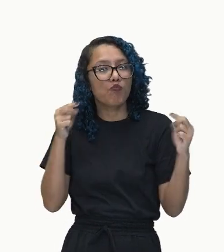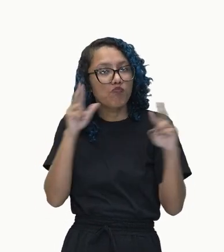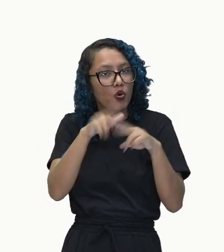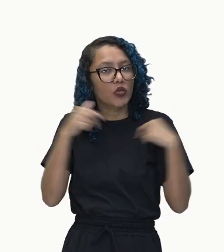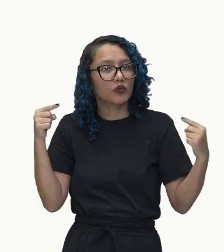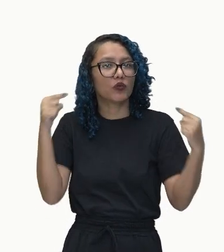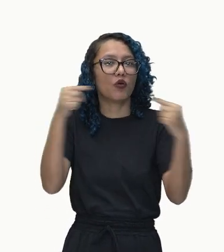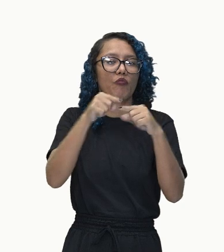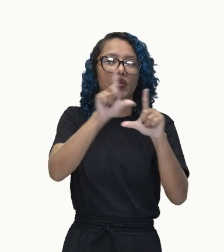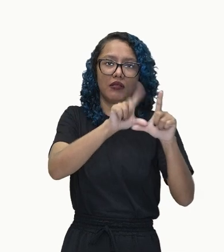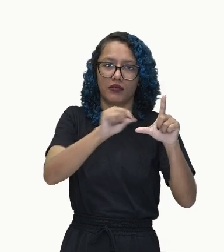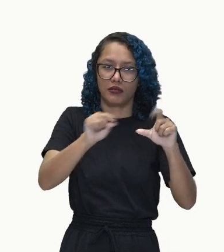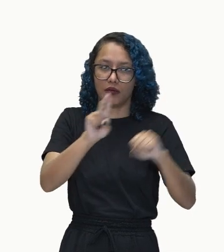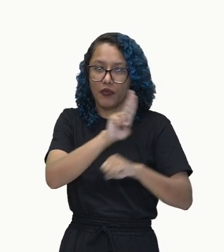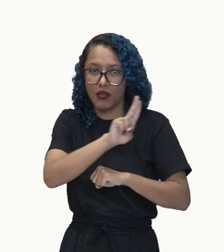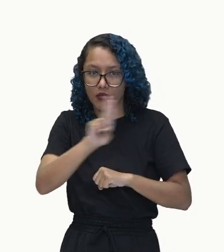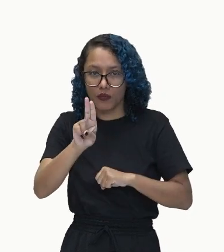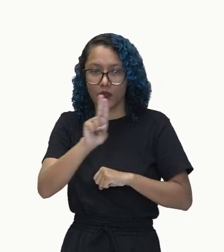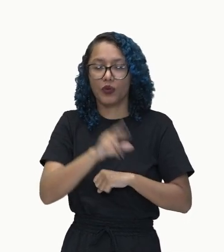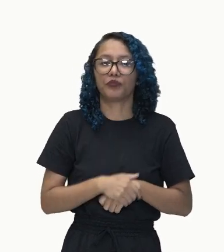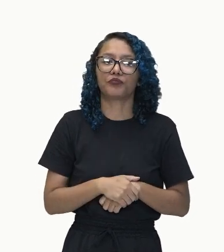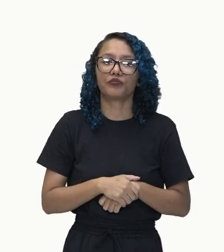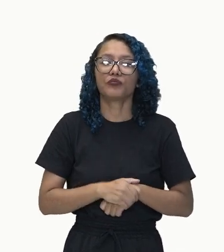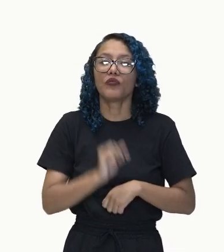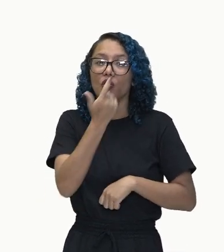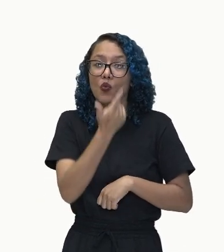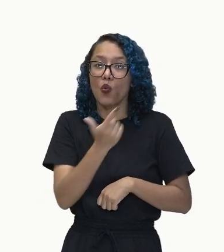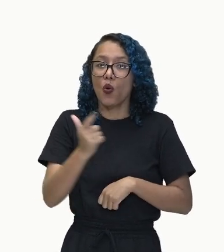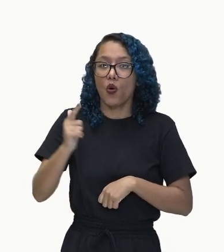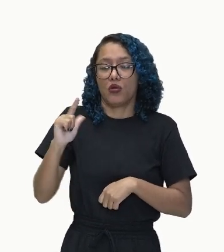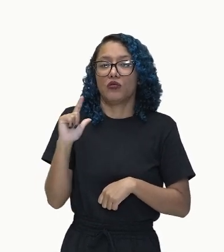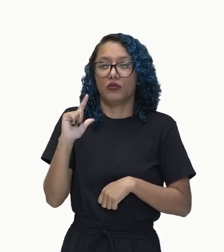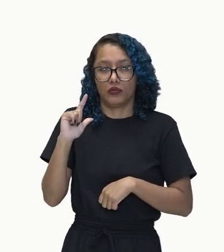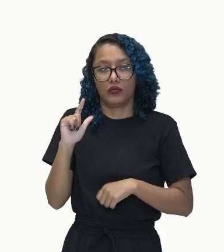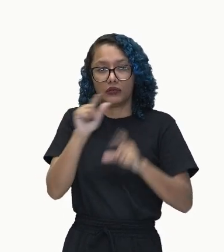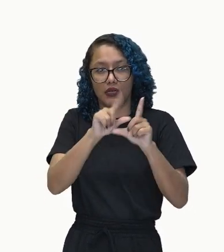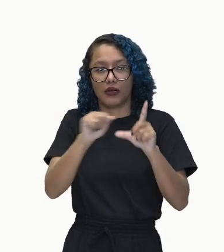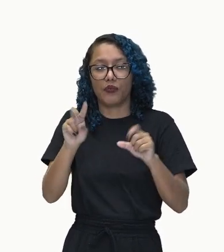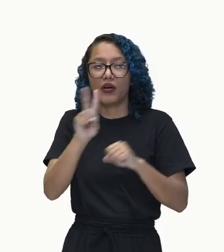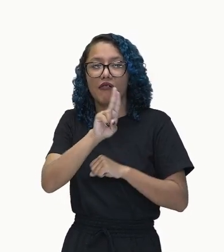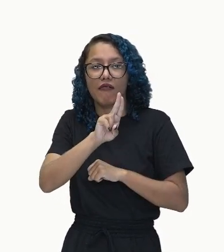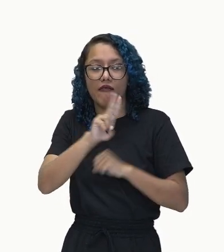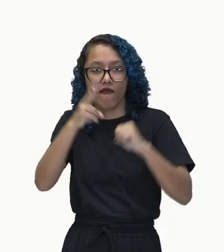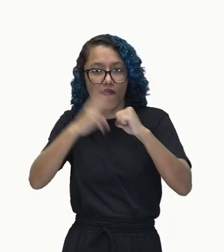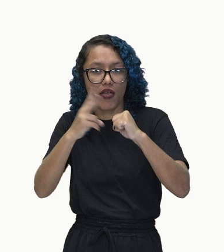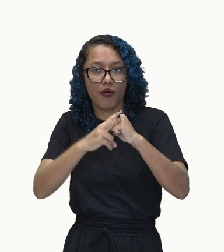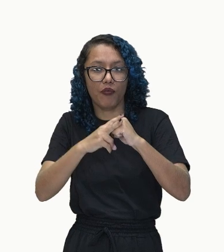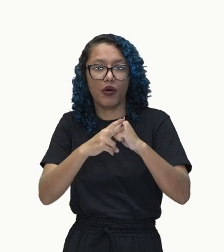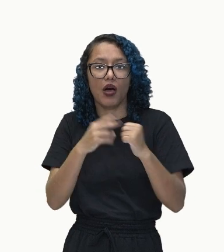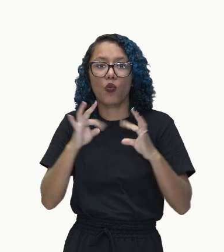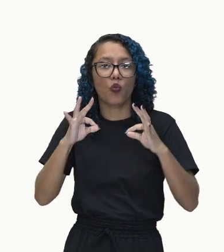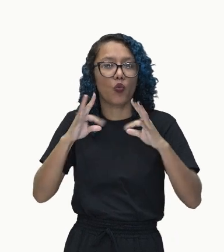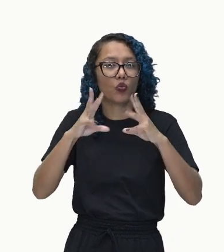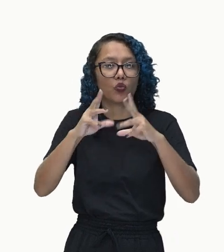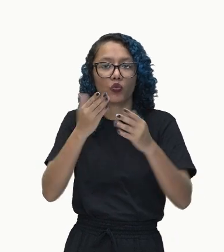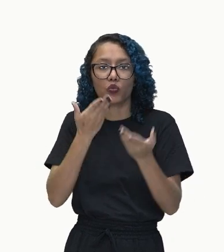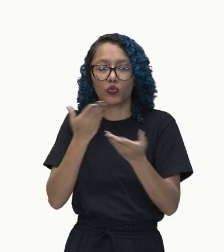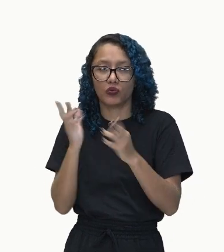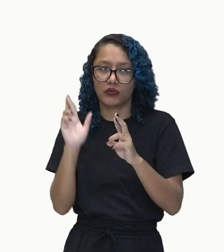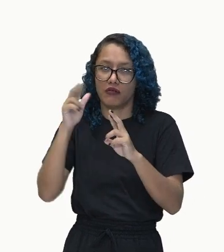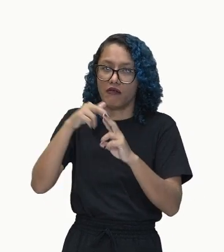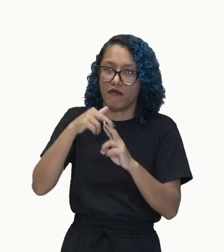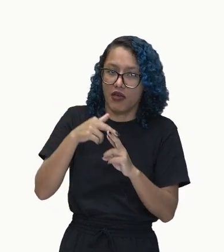Sintagma verbal. Comprou dois lápis. Temos aqui o nosso predicado. Tudo que se fala a respeito